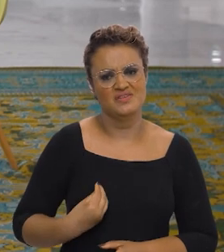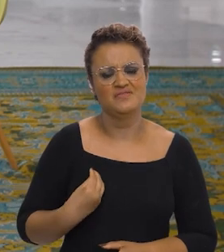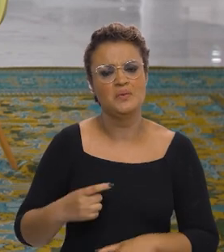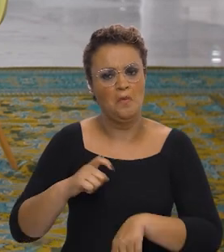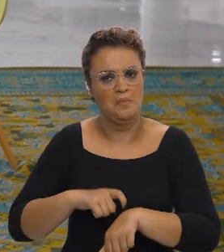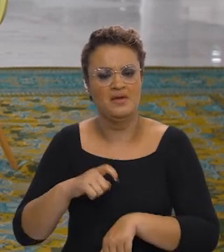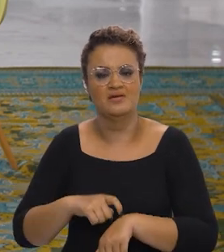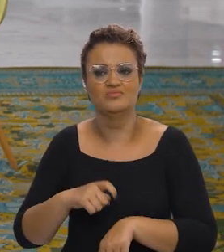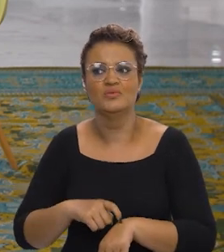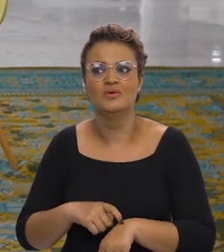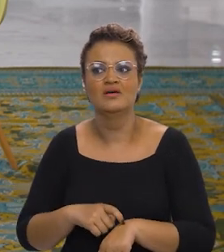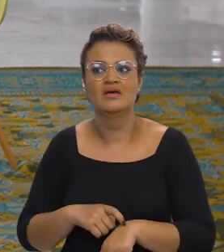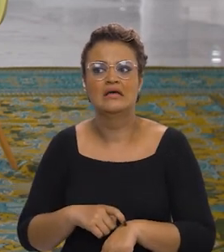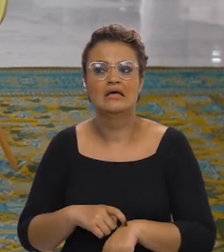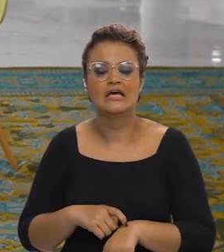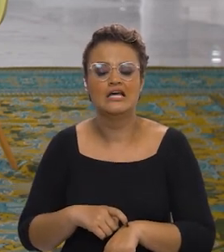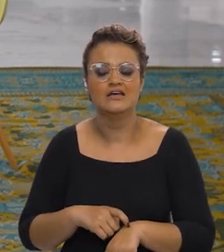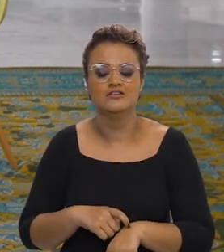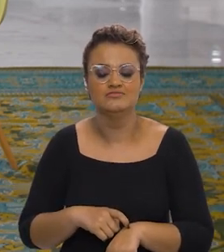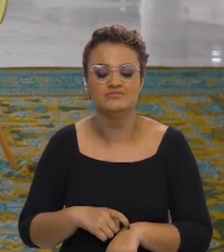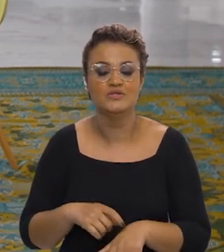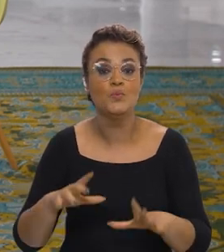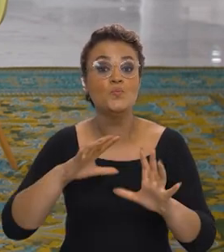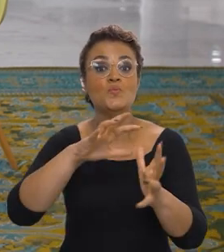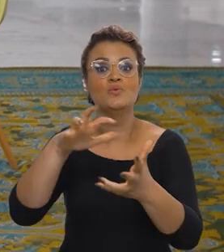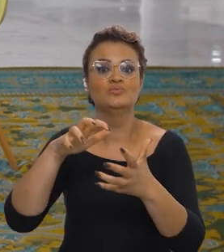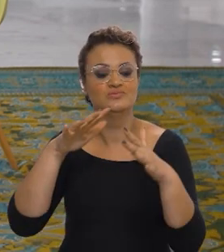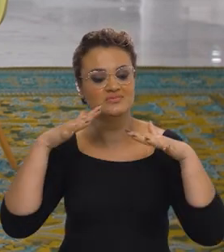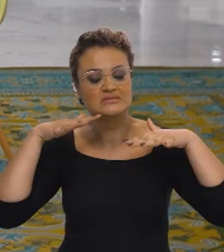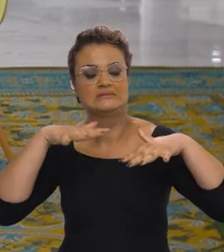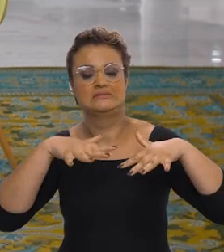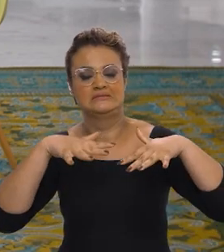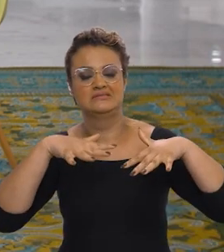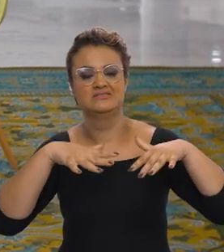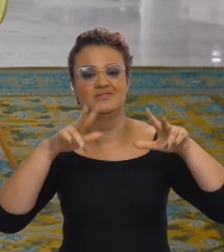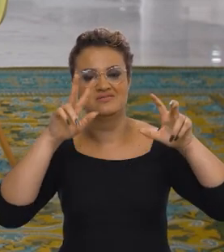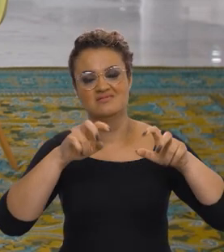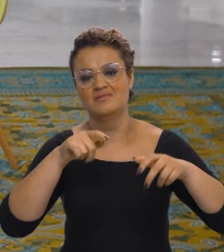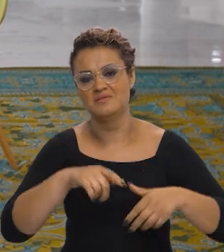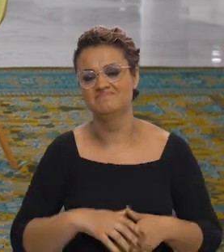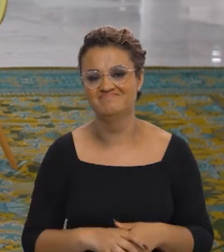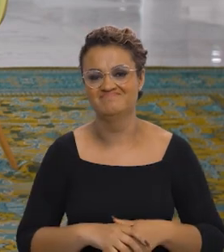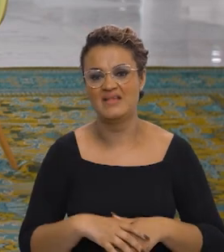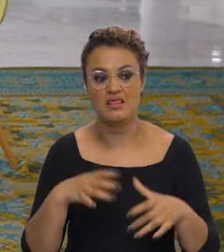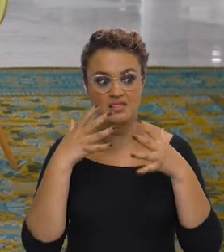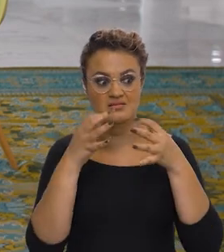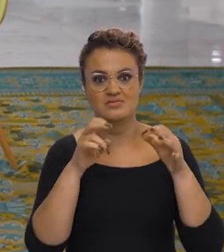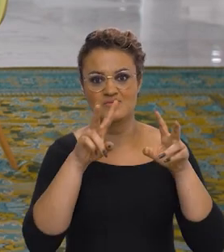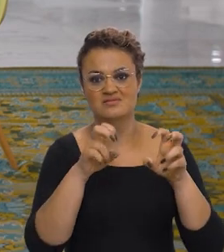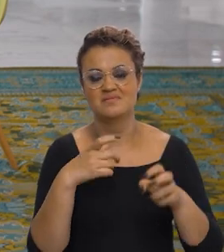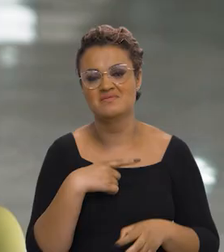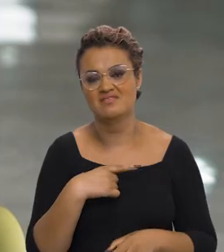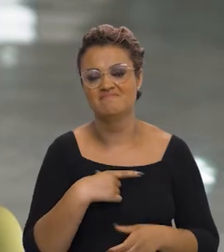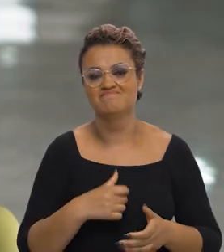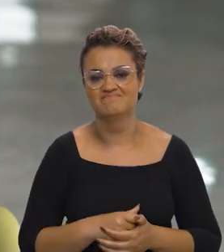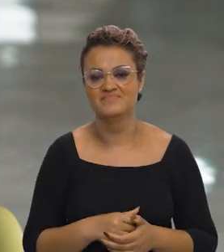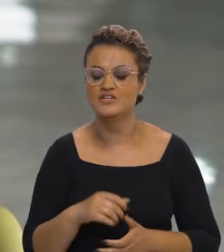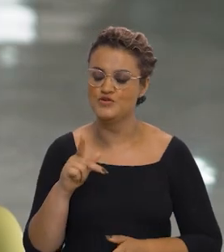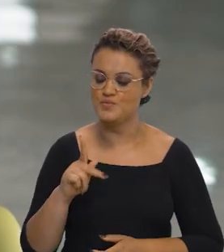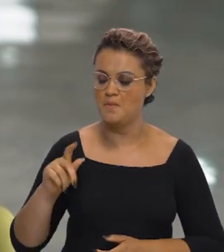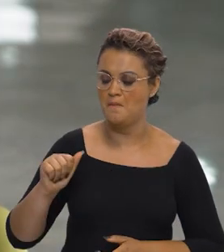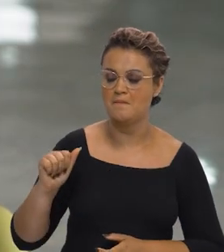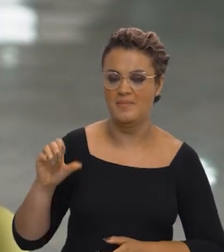vivendo um momento em que todo o mundo está voltado para esse sistema. voltado para essa, né? A gente precisa...